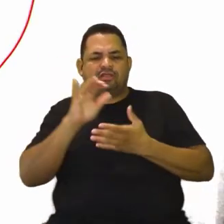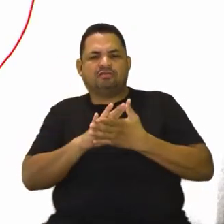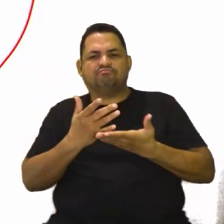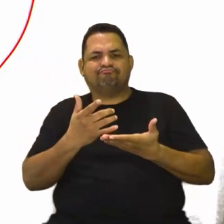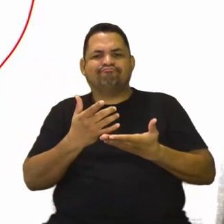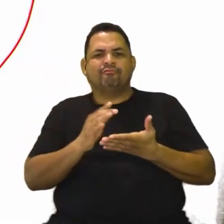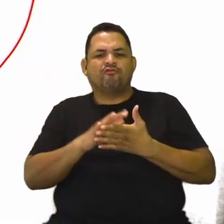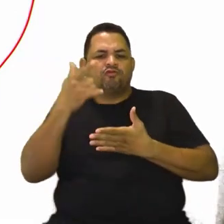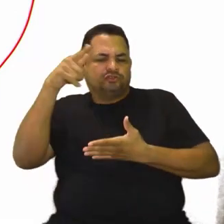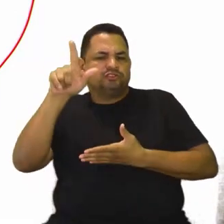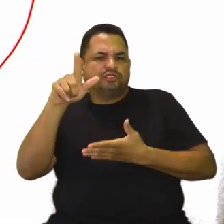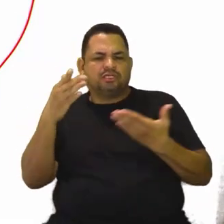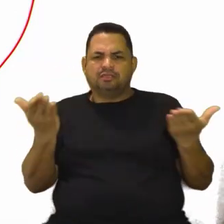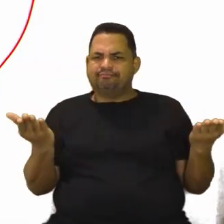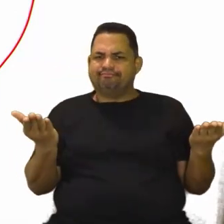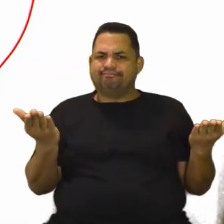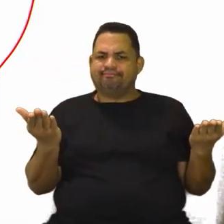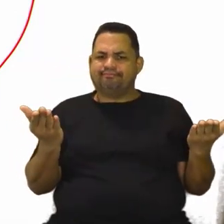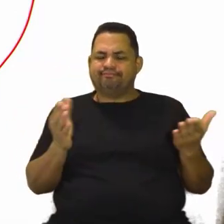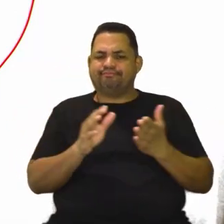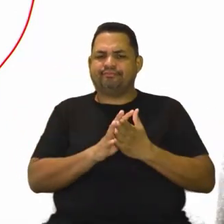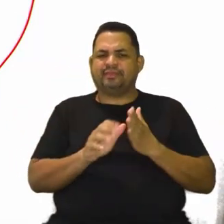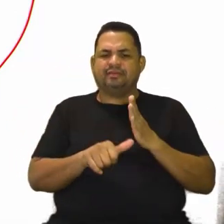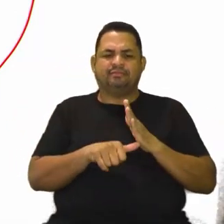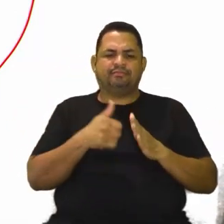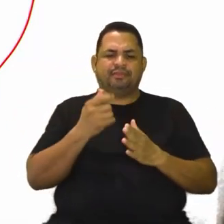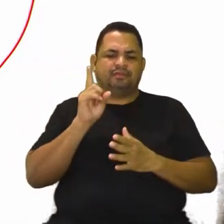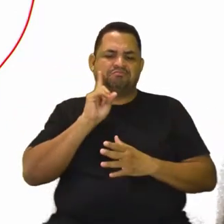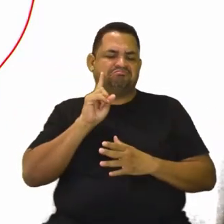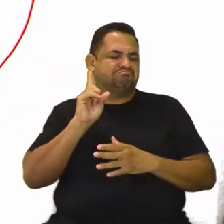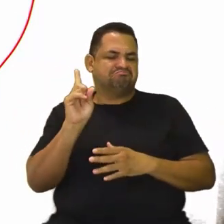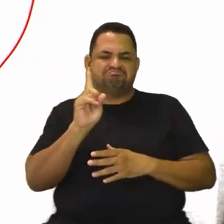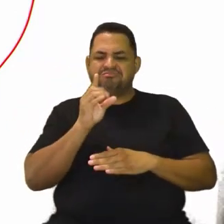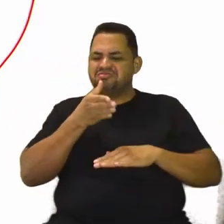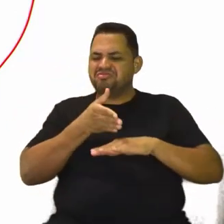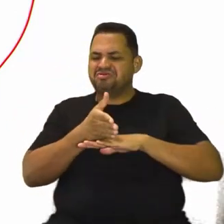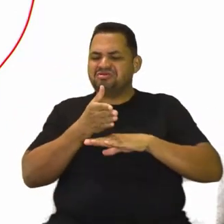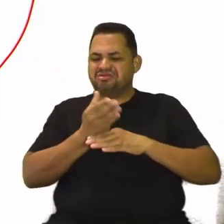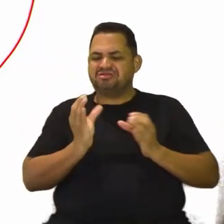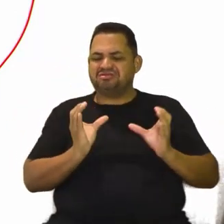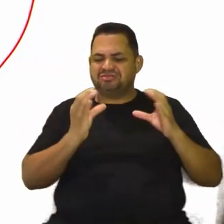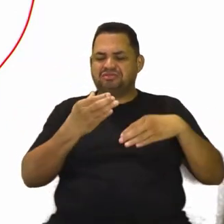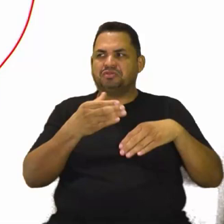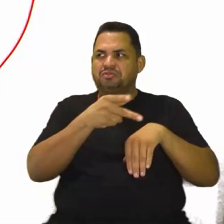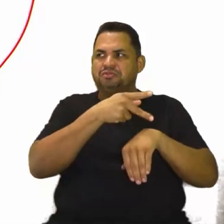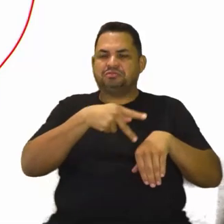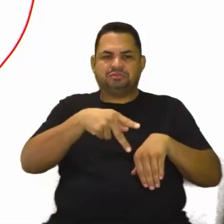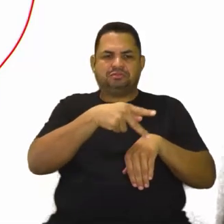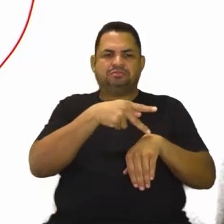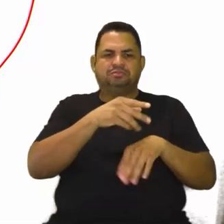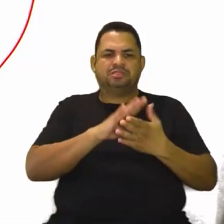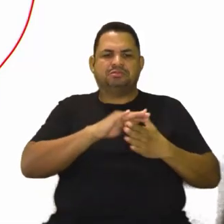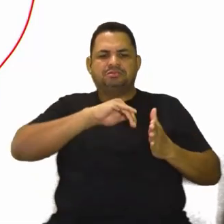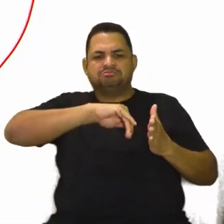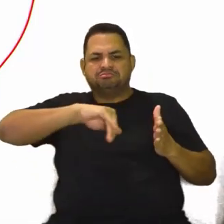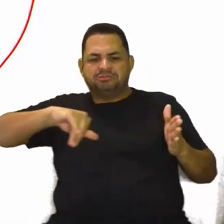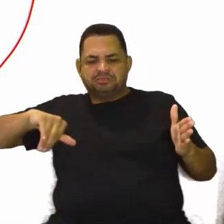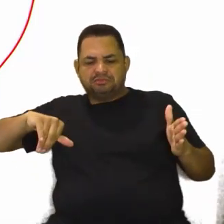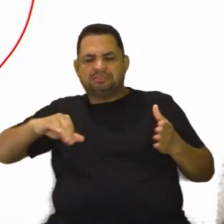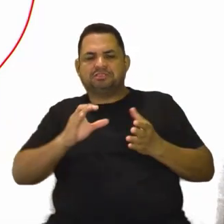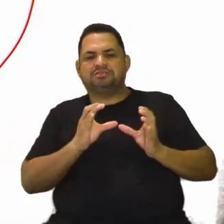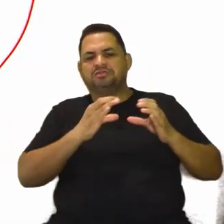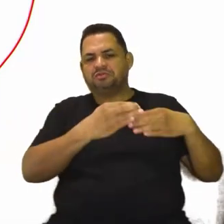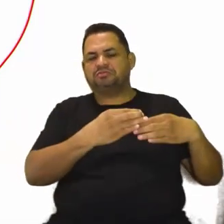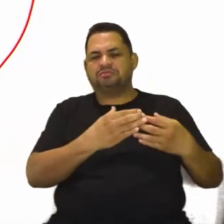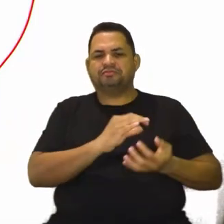resultado? Primeiramente que os Estados Unidos não vão participar dessa Liga das Nações, vão se afastar dessa Liga